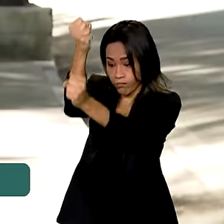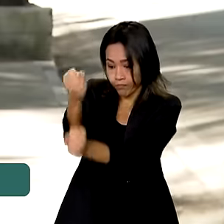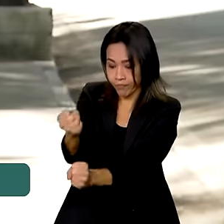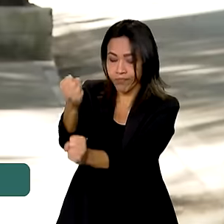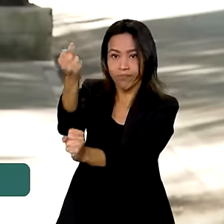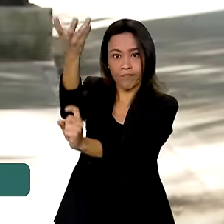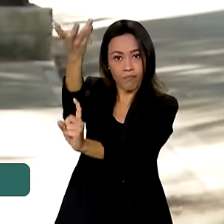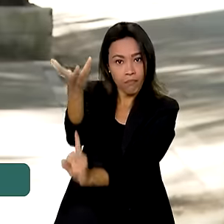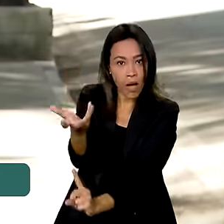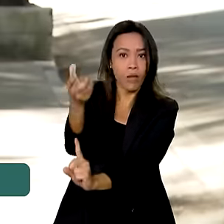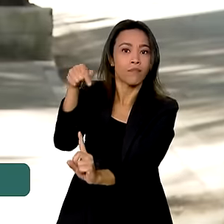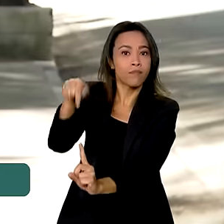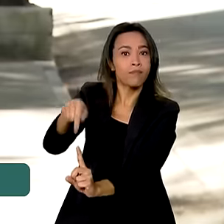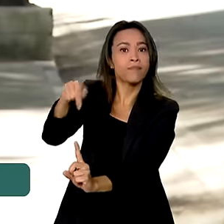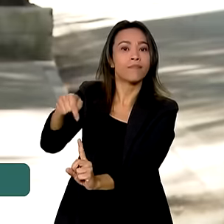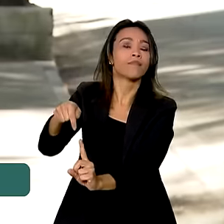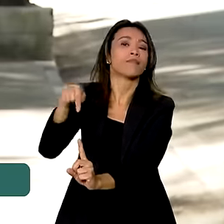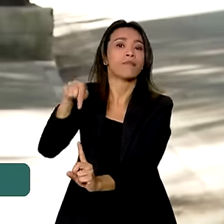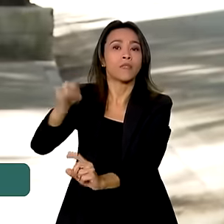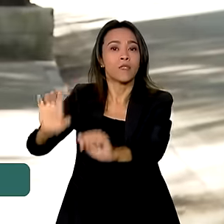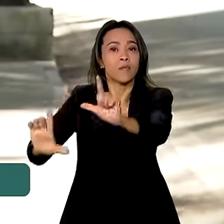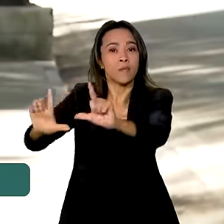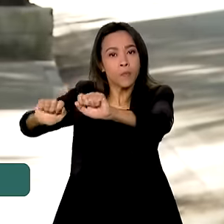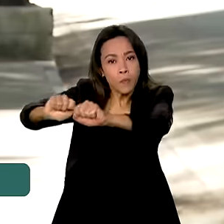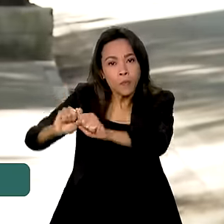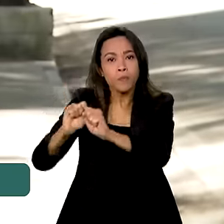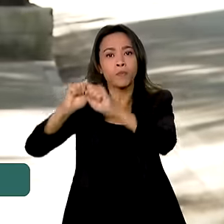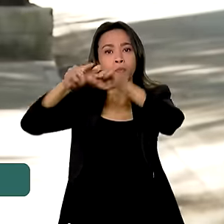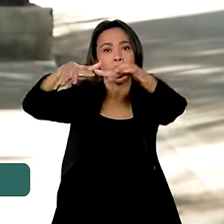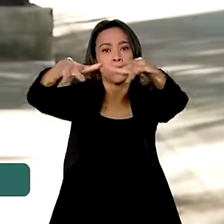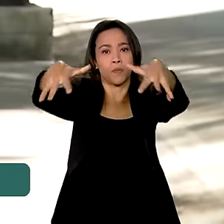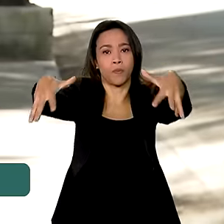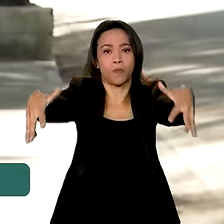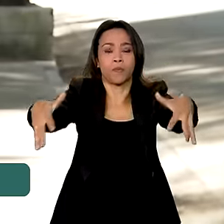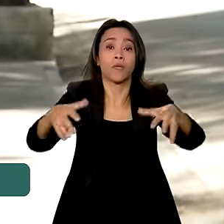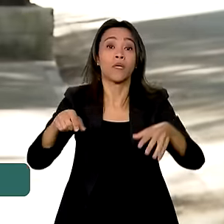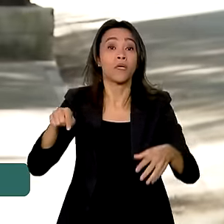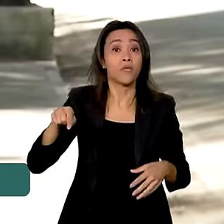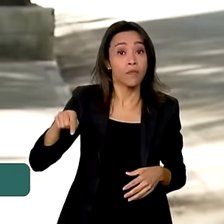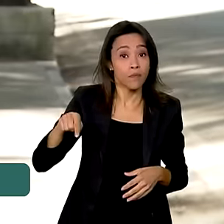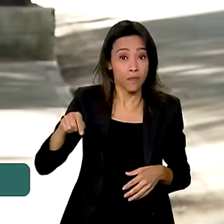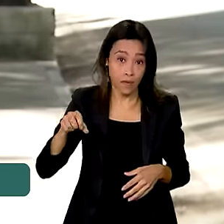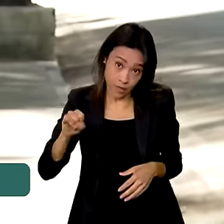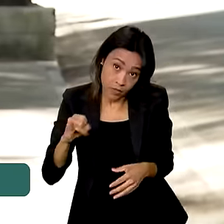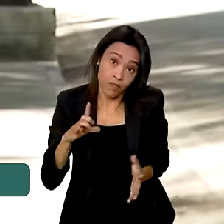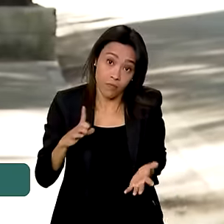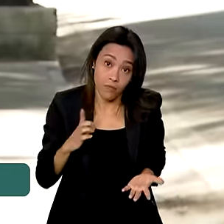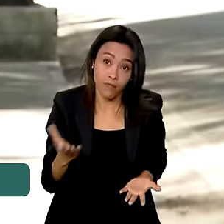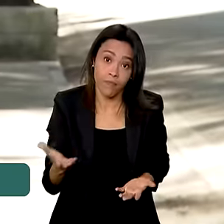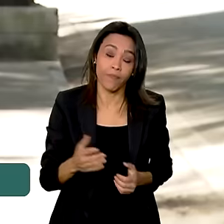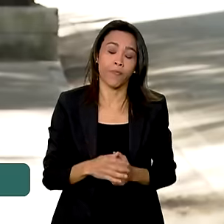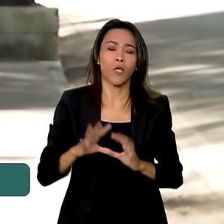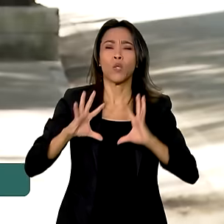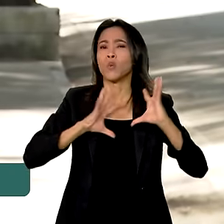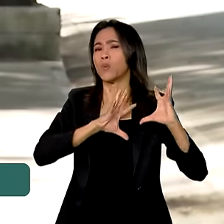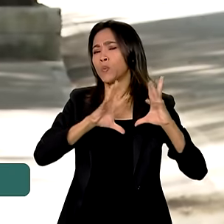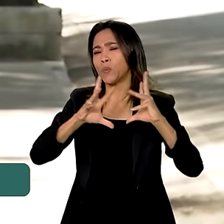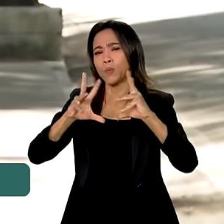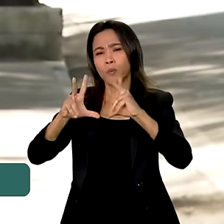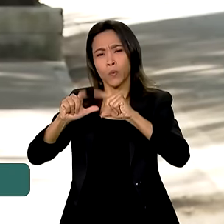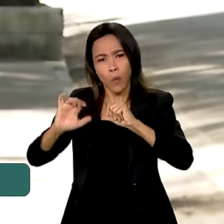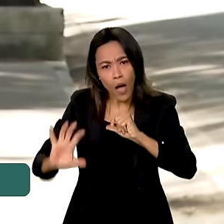equipamentos e também fornecendo equipamentos quando houver. Tudo isso acontece em